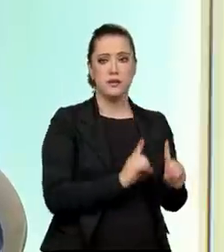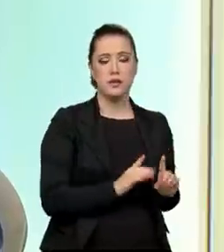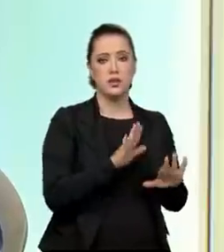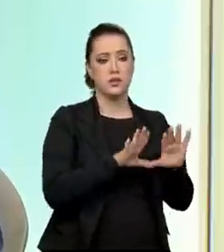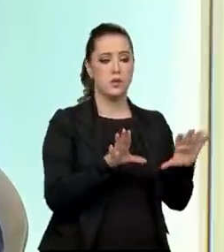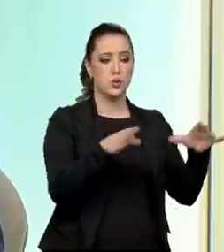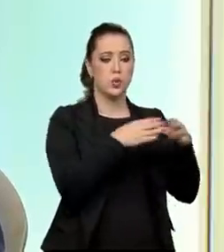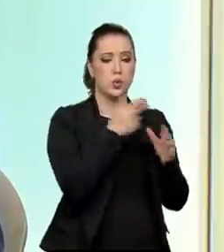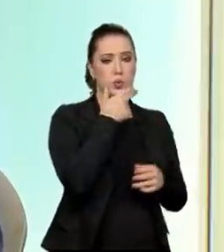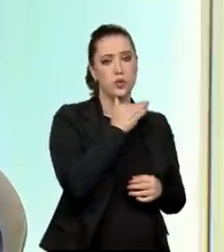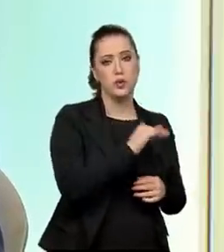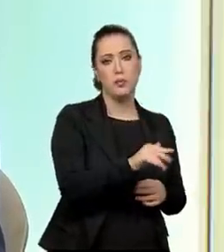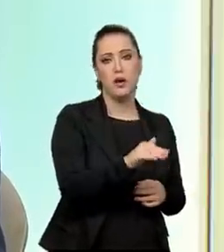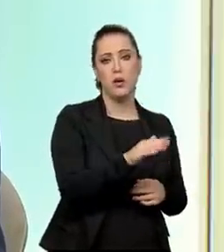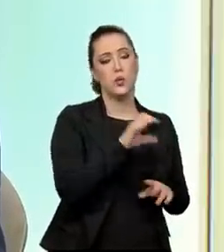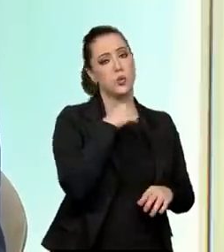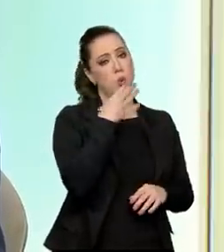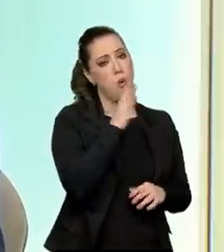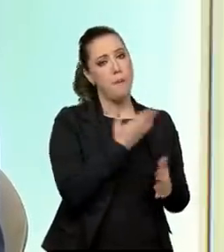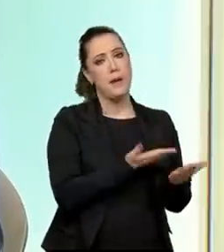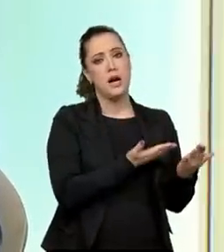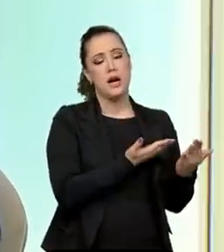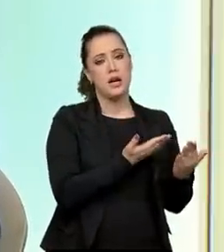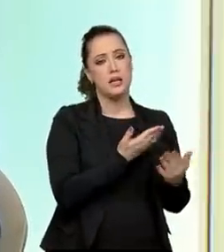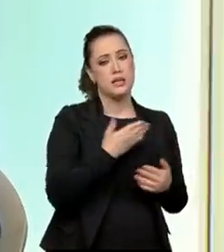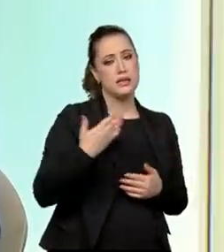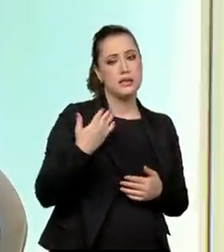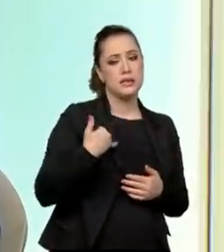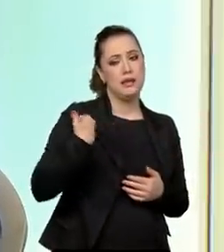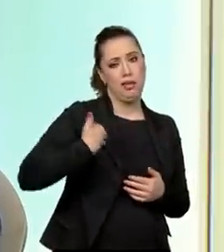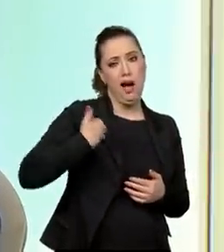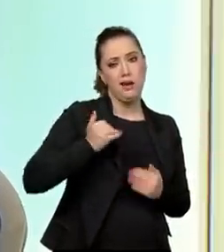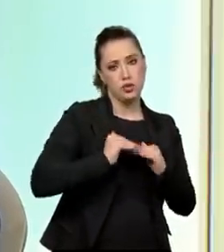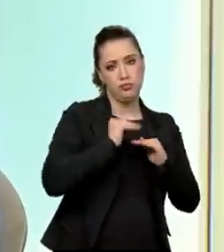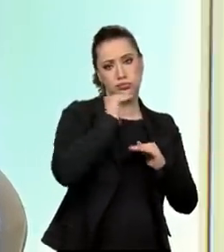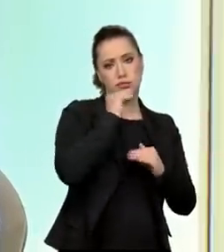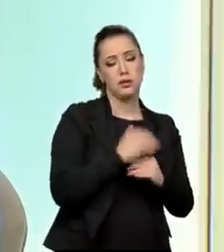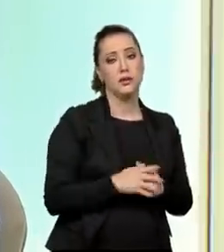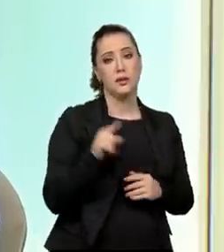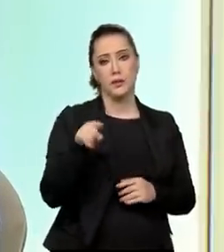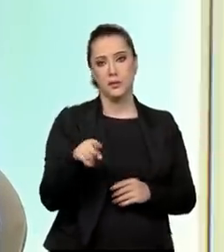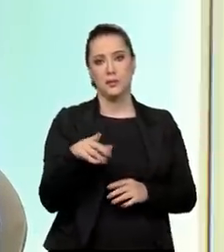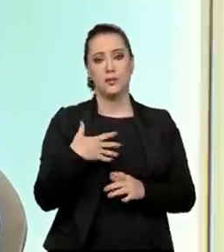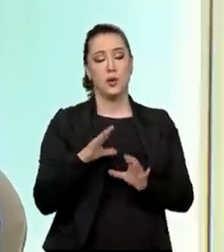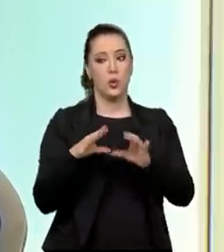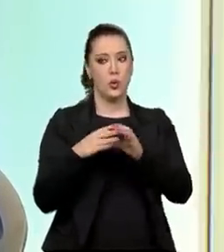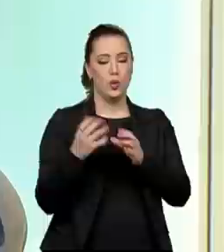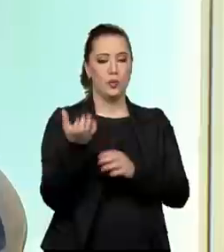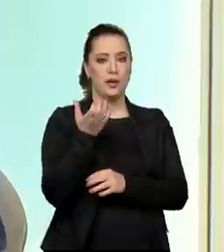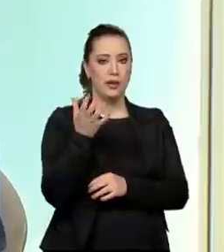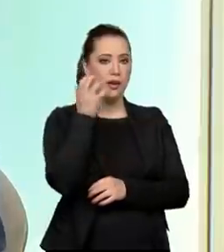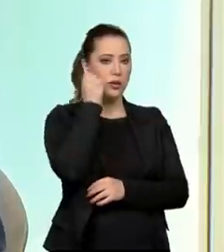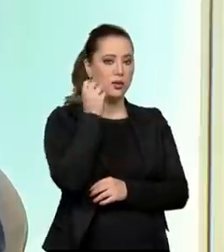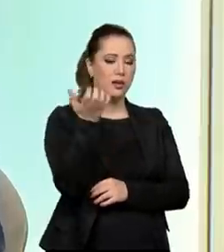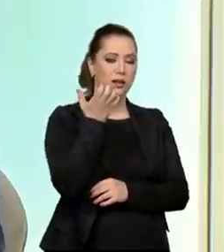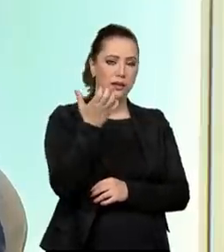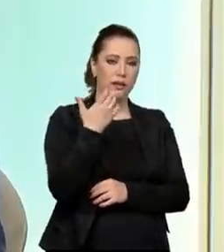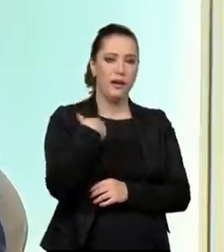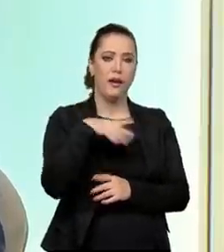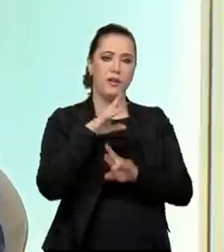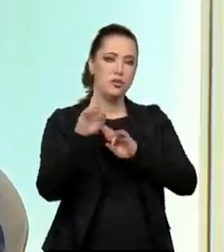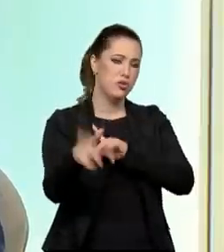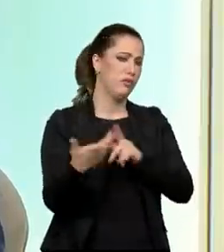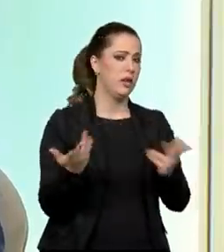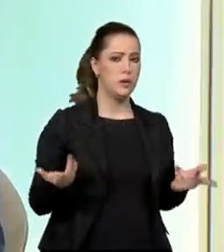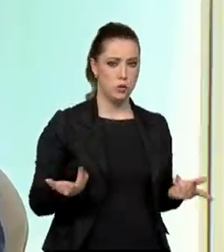de irmãos, são crianças mais velhas que acabam não sendo adotadas porque não estão na preferência das famílias da fila de adoção. Mas não deixa de